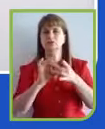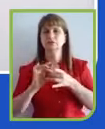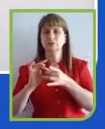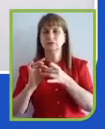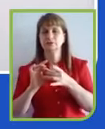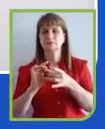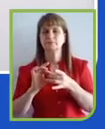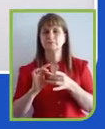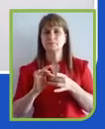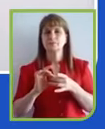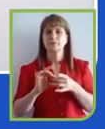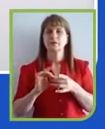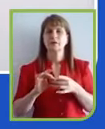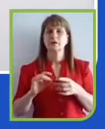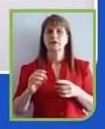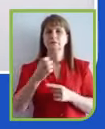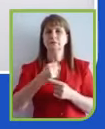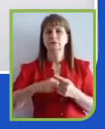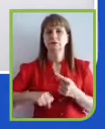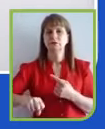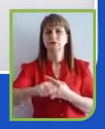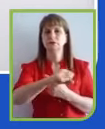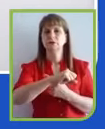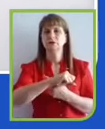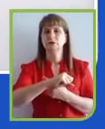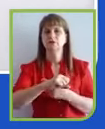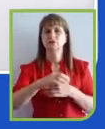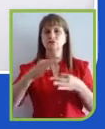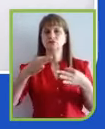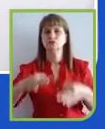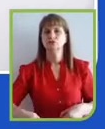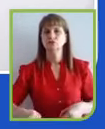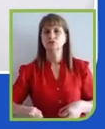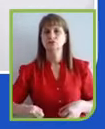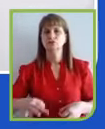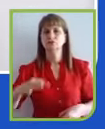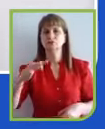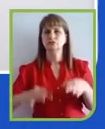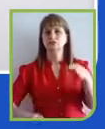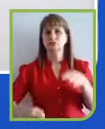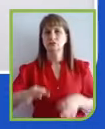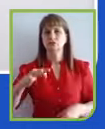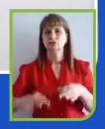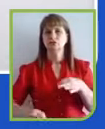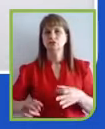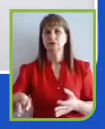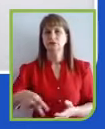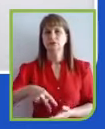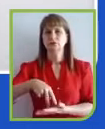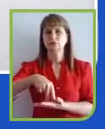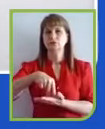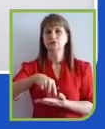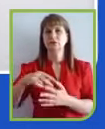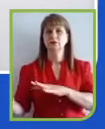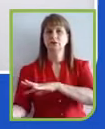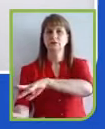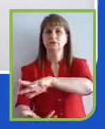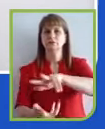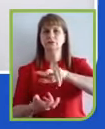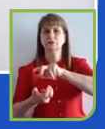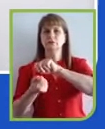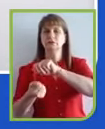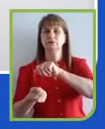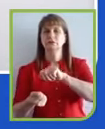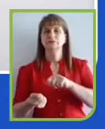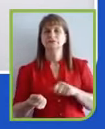social com um futuro mais justo e mais sustentável e mais resistente. A Rede Brasil do Pacto Global, criamos um movimento local chamado